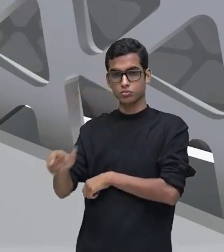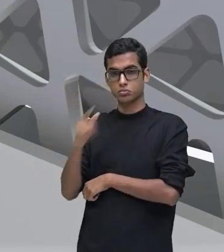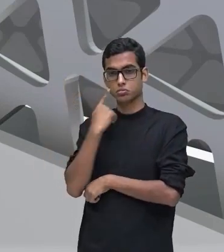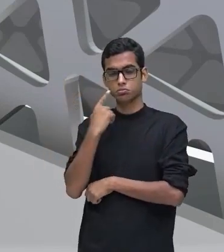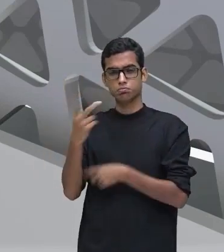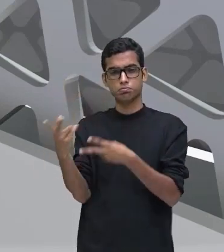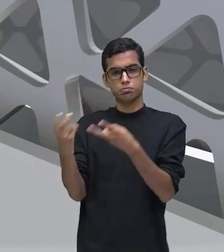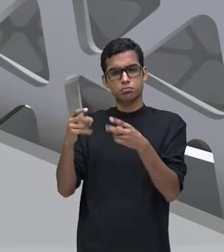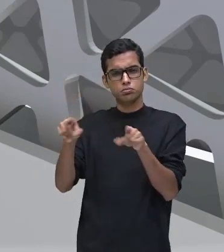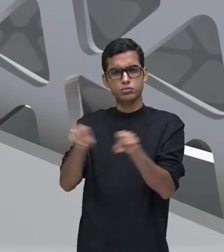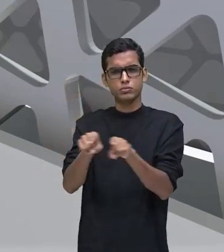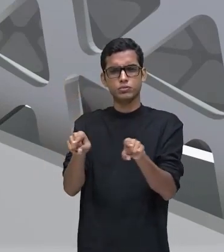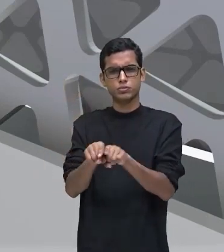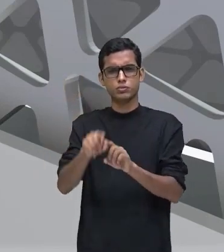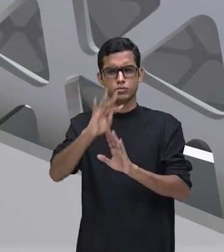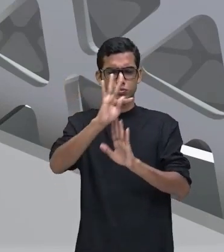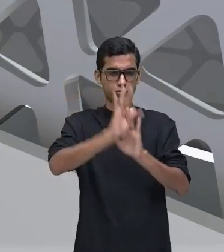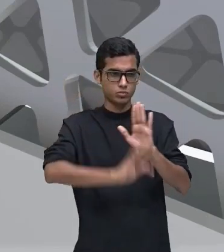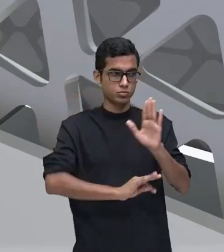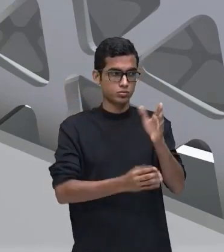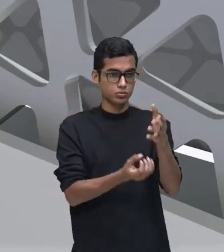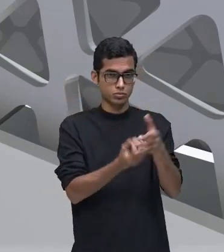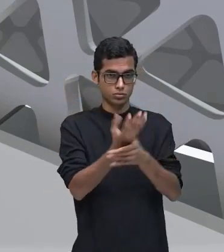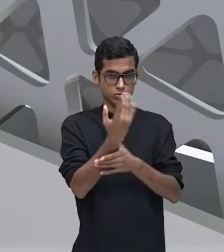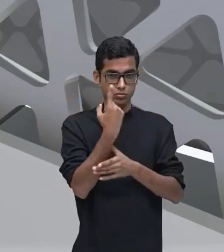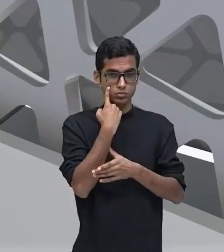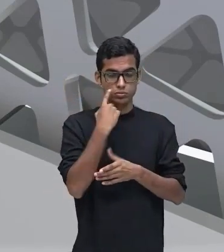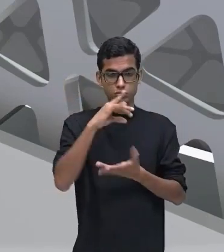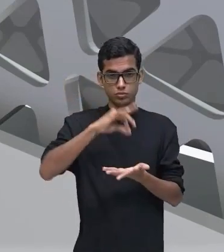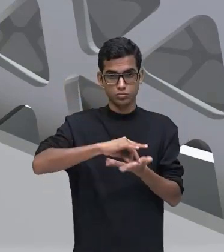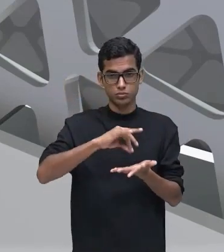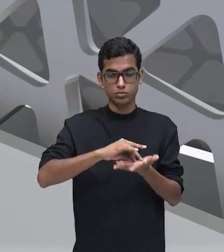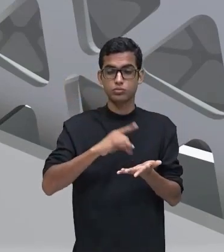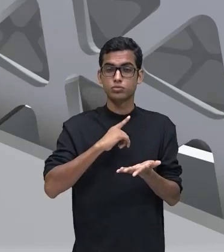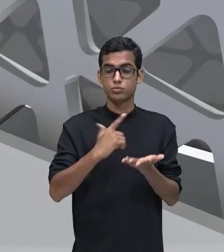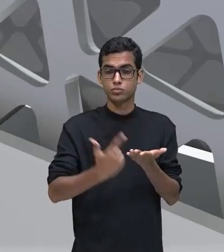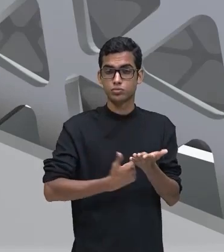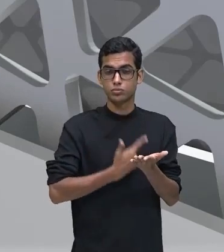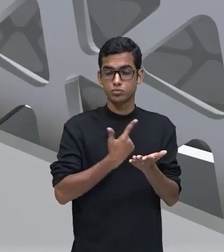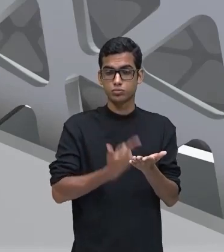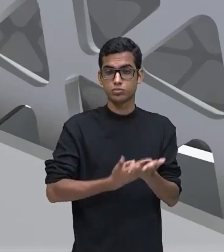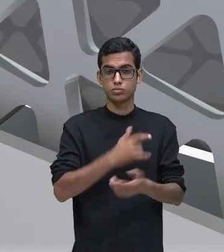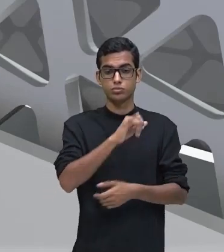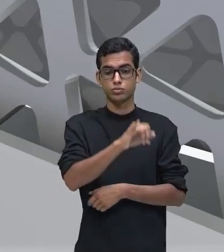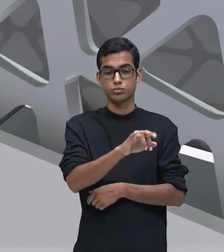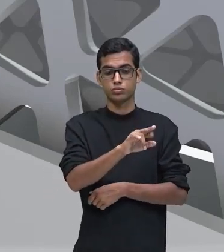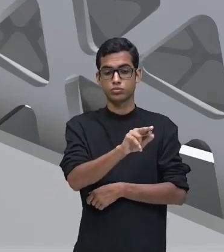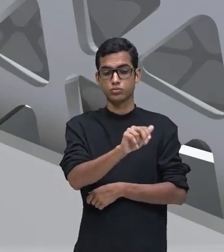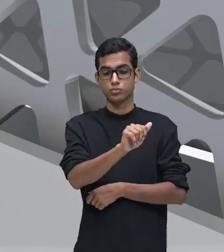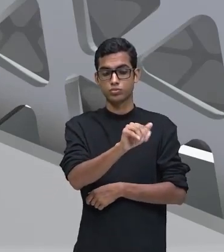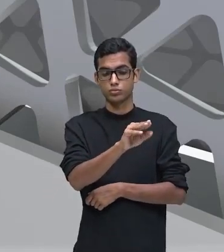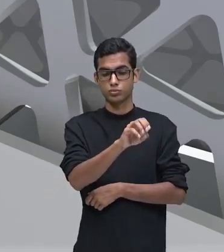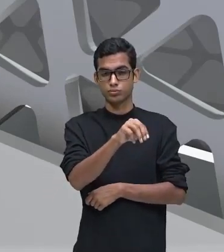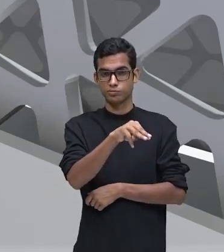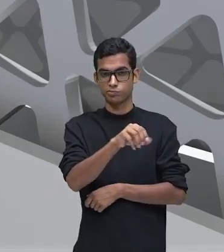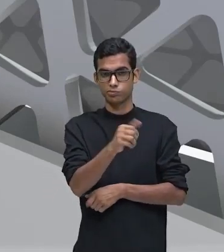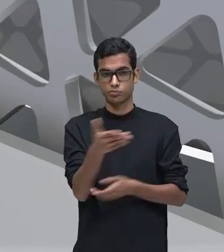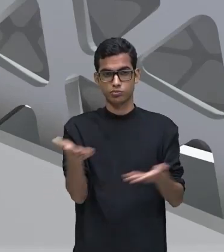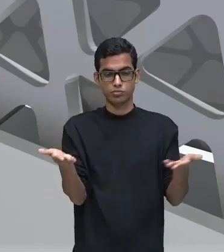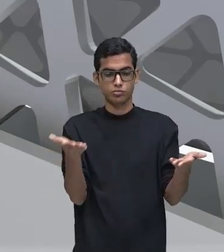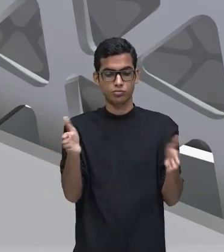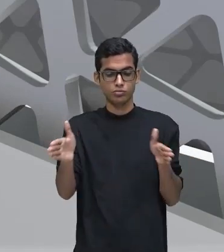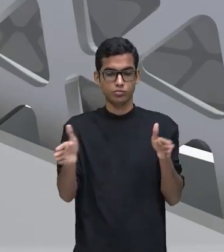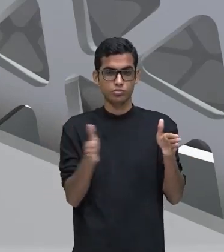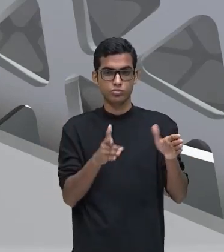quando esse texto foi produzido, a obra, Iracema, perceba que foi produzida ali no período da independência do